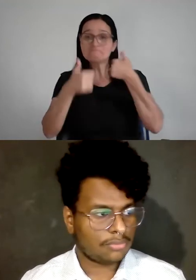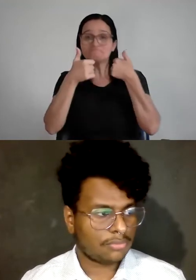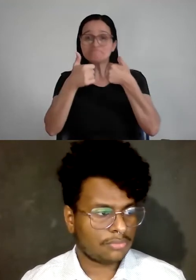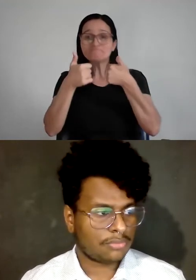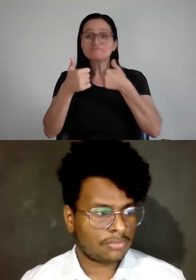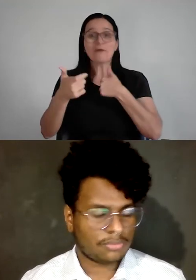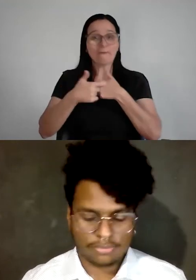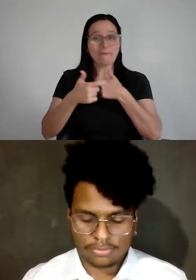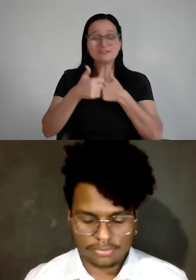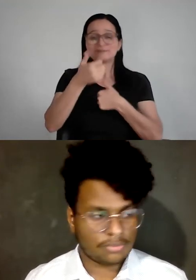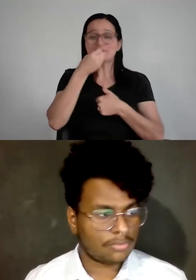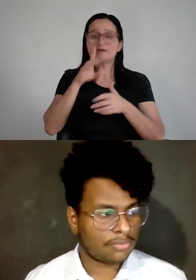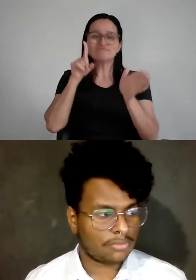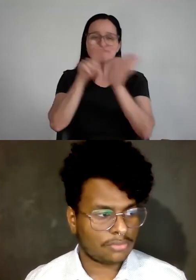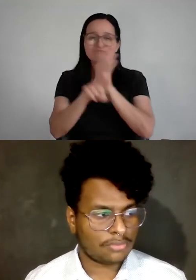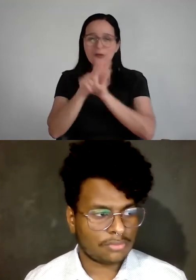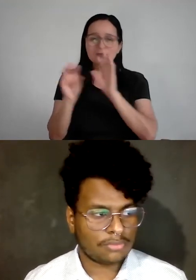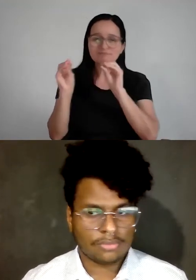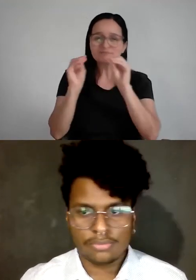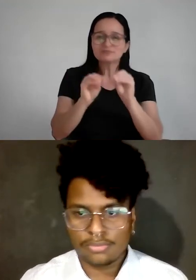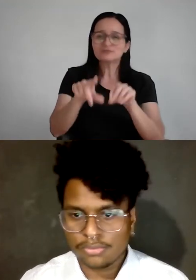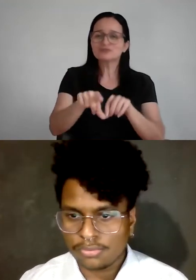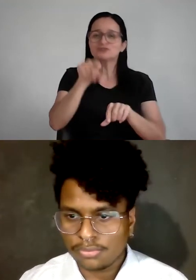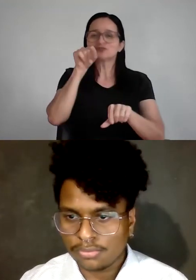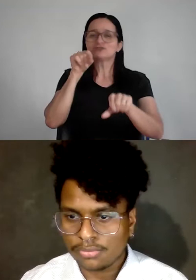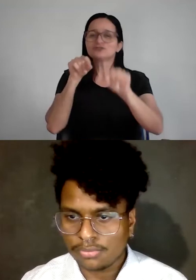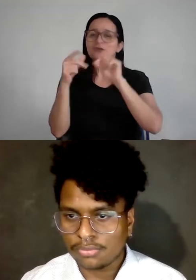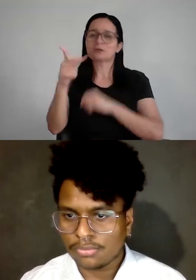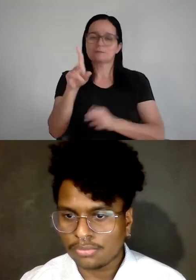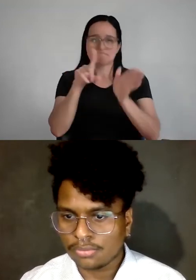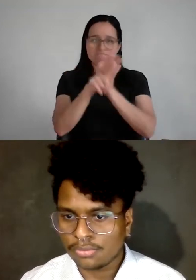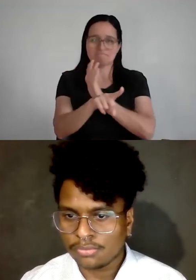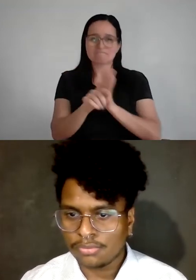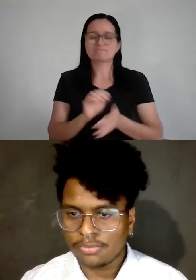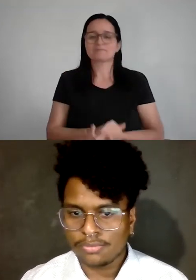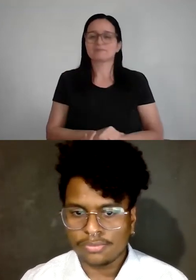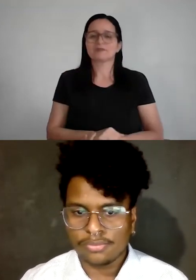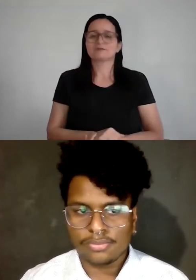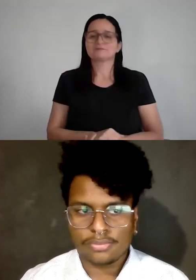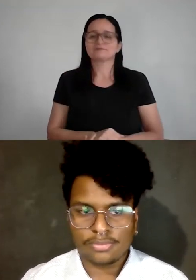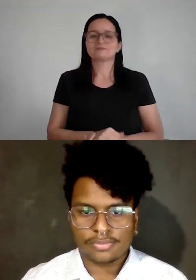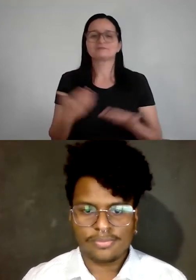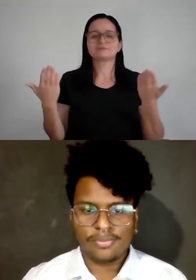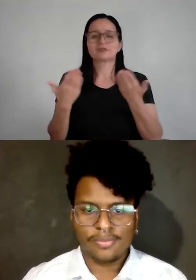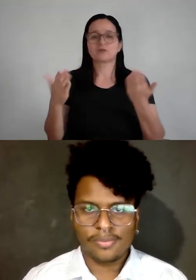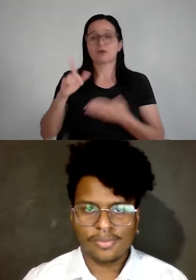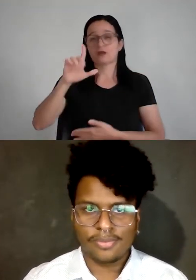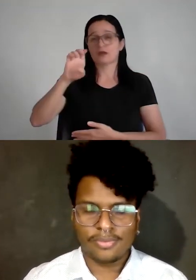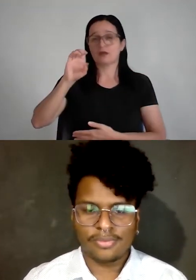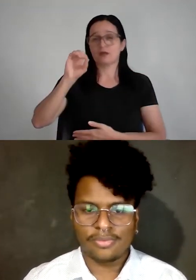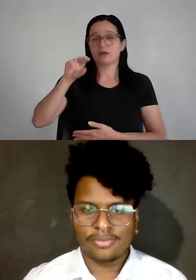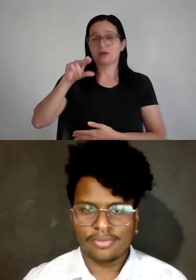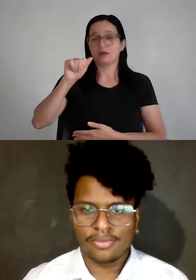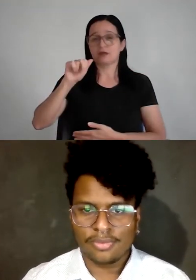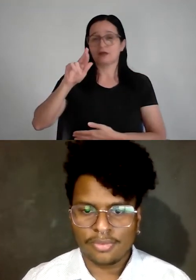E, gente, vai colocando suas perguntas aqui que a gente vai selecionar a sua pergunta. Mas agora eu vou deixar aqui com o Léo para ele, ele selecionou